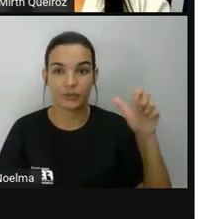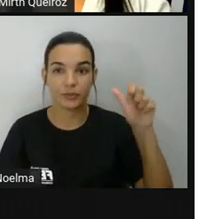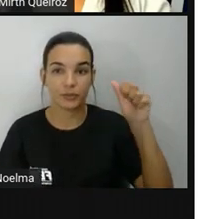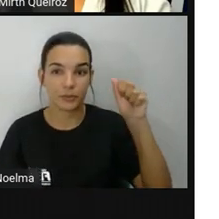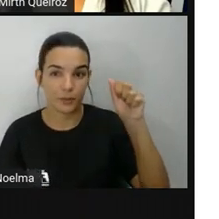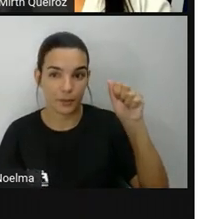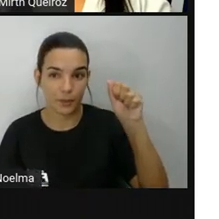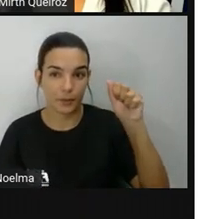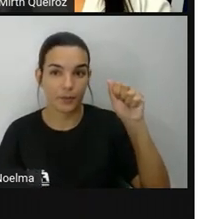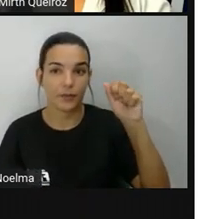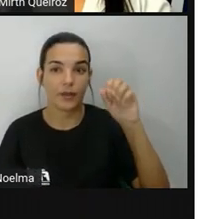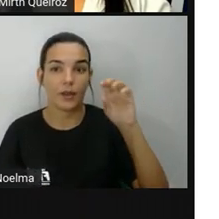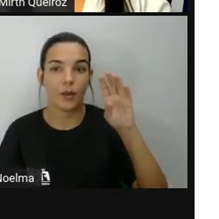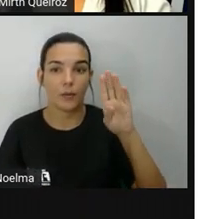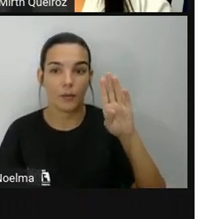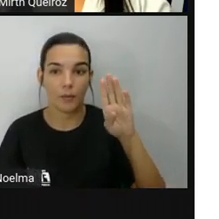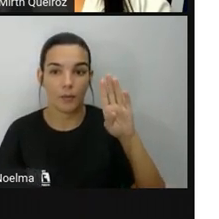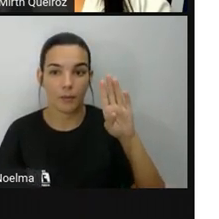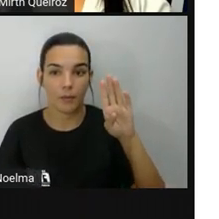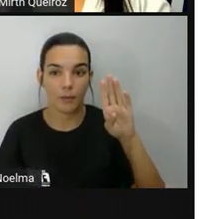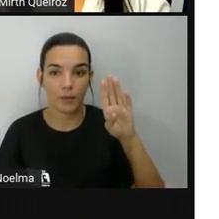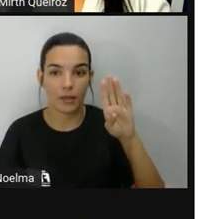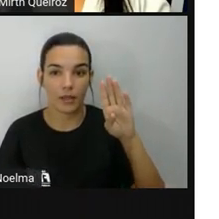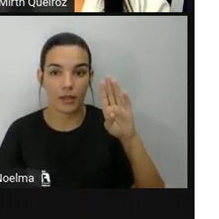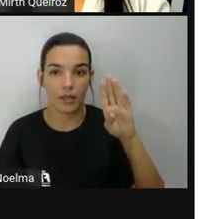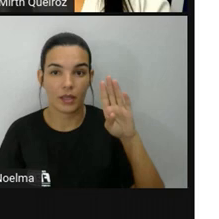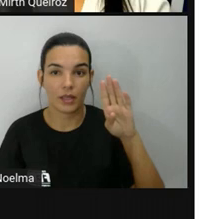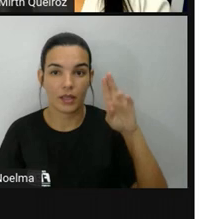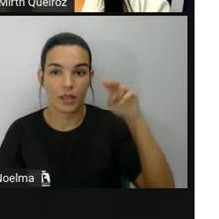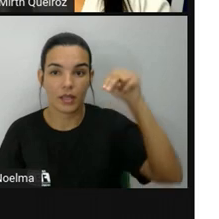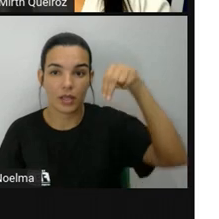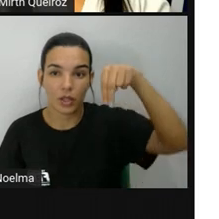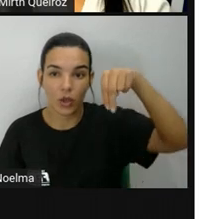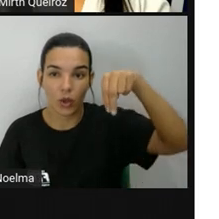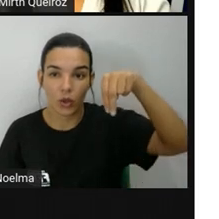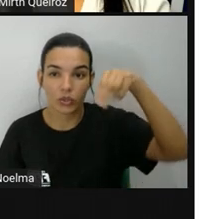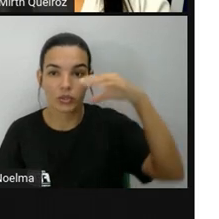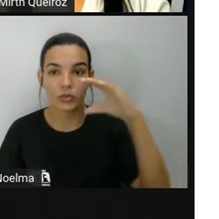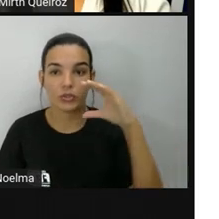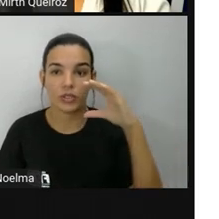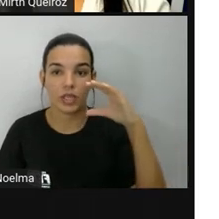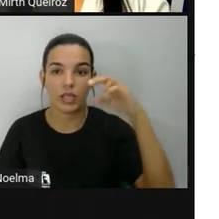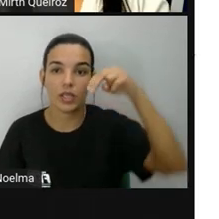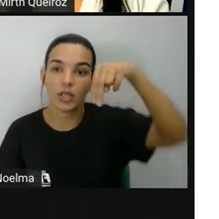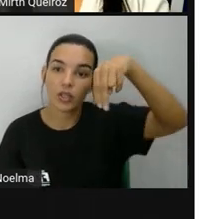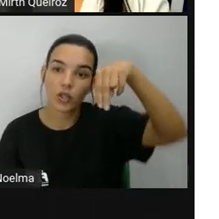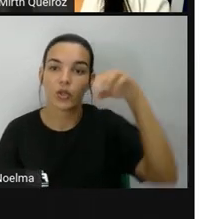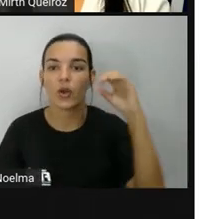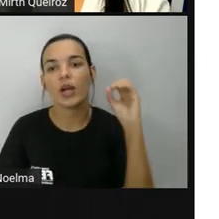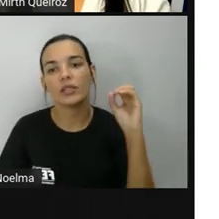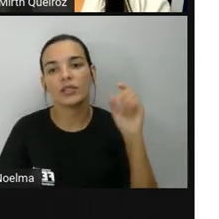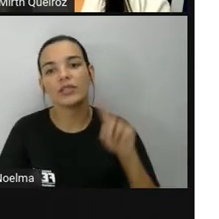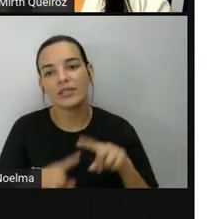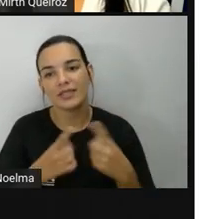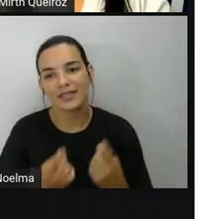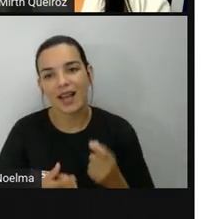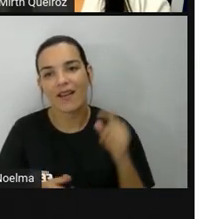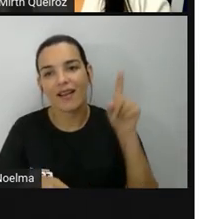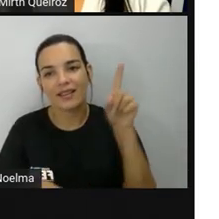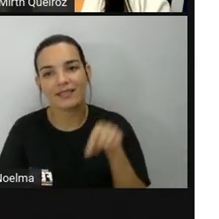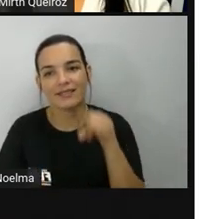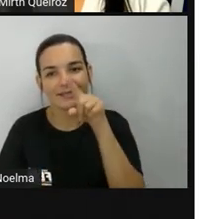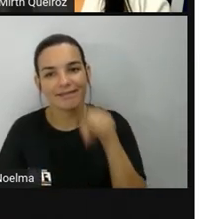O B, norte e o C, noroeste. A